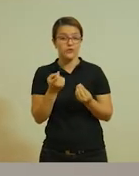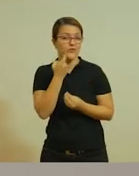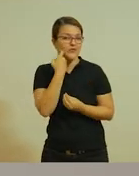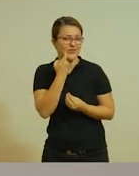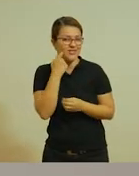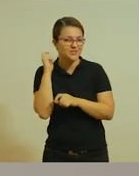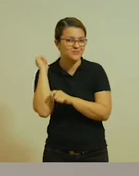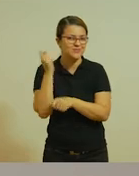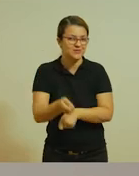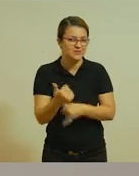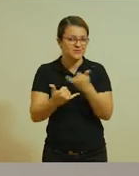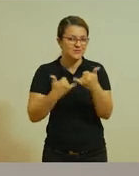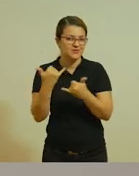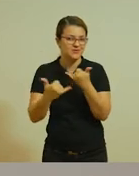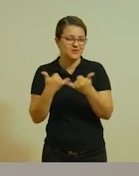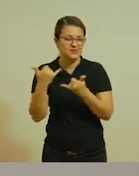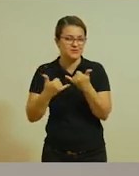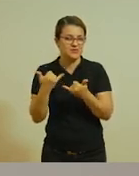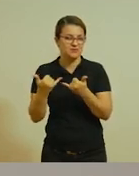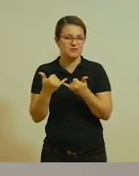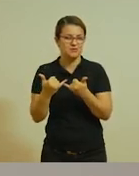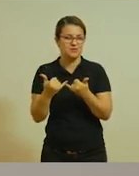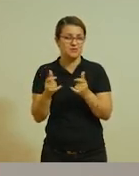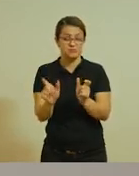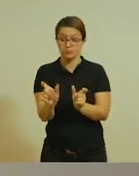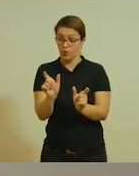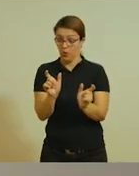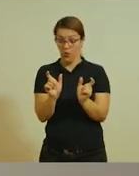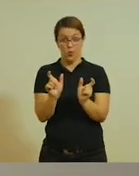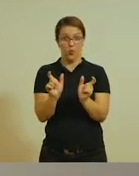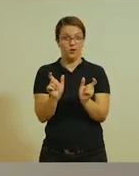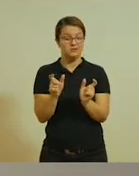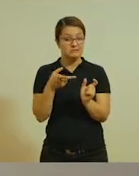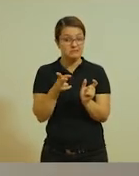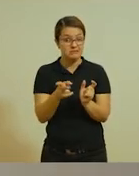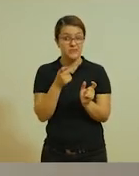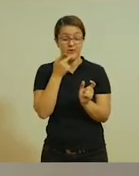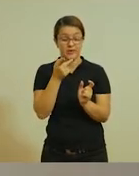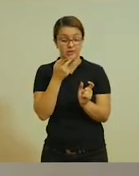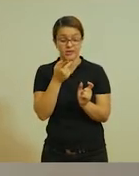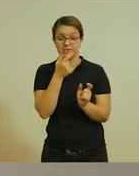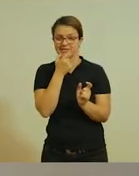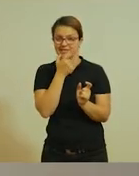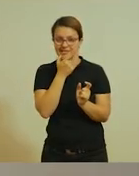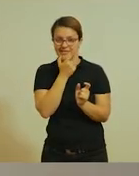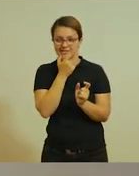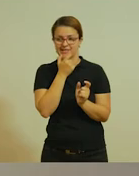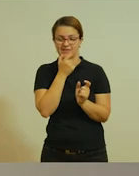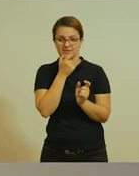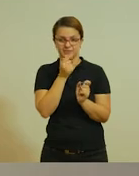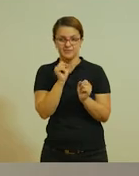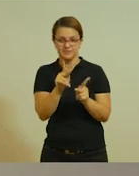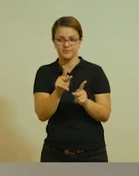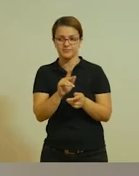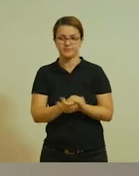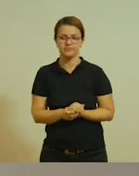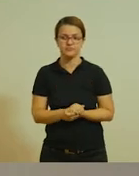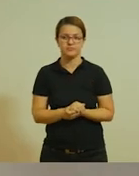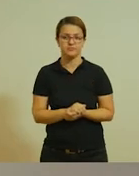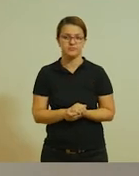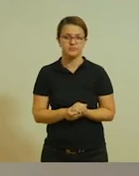O é o Fish Game mesmo? Pescaria. Lembre-se, sempre treinando a pronúncia em inglês das palavras. Tudo bem, galera?